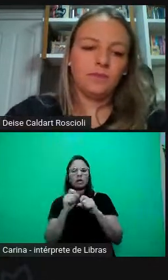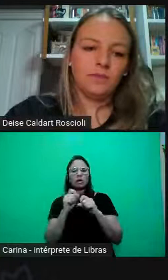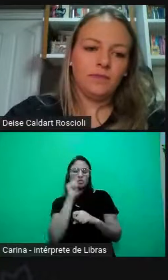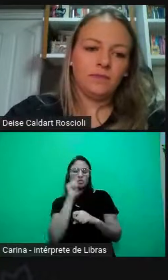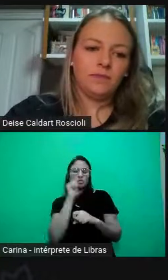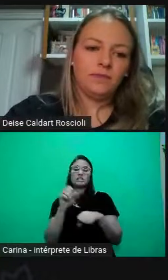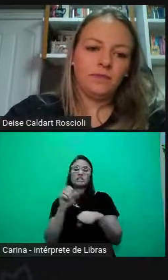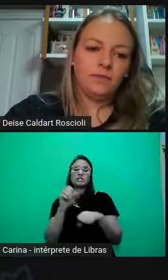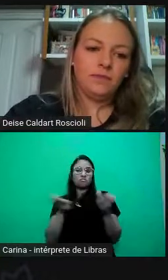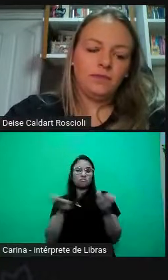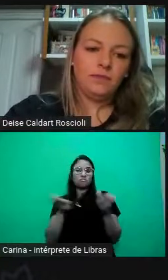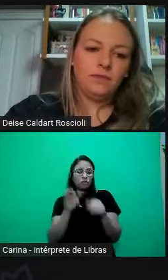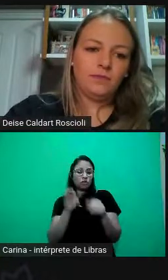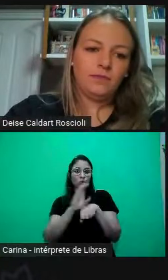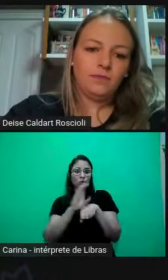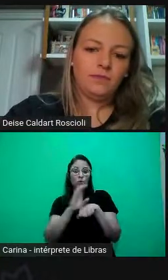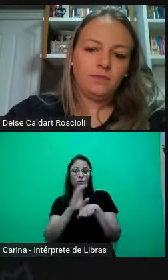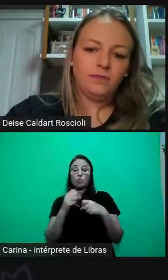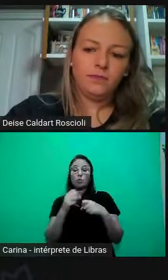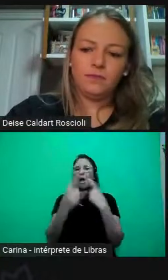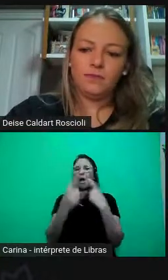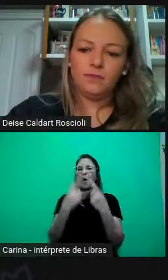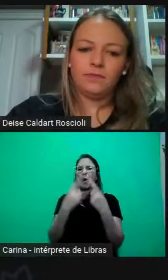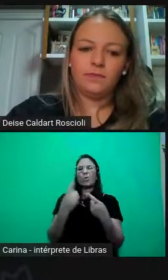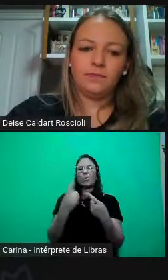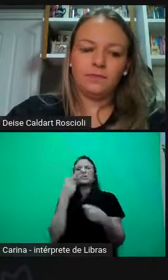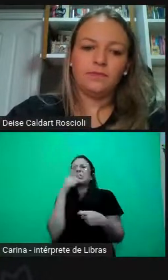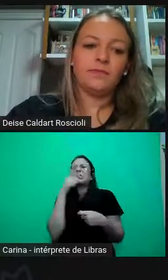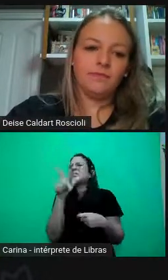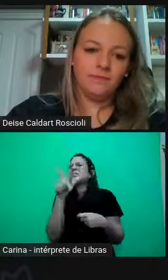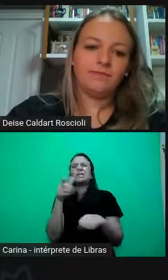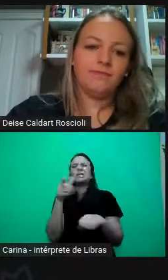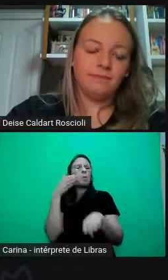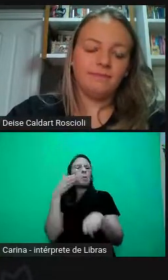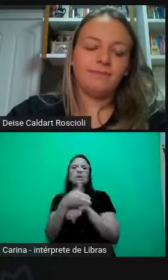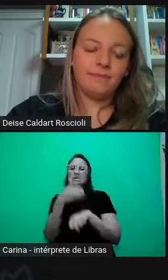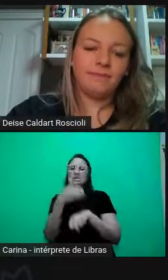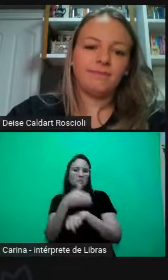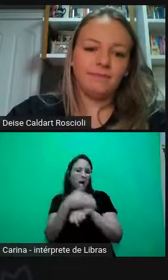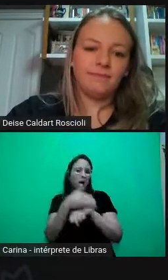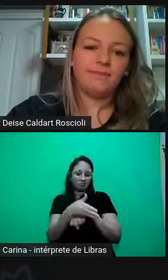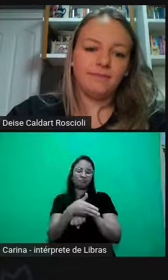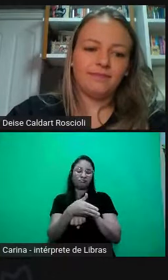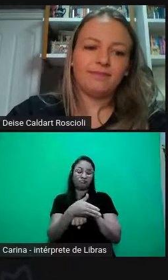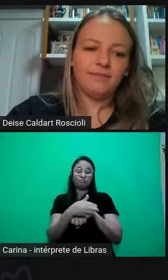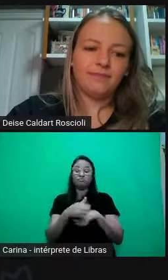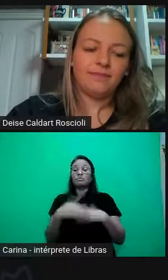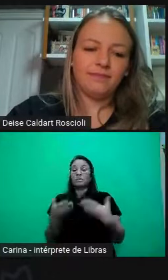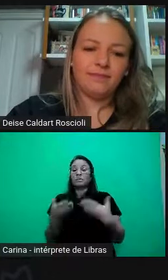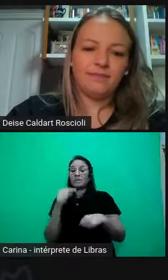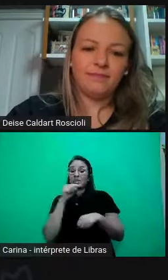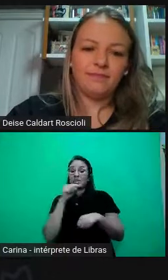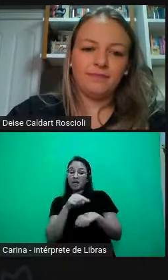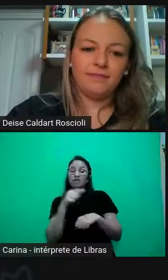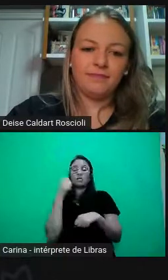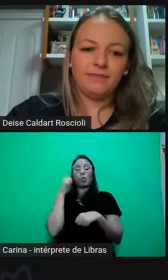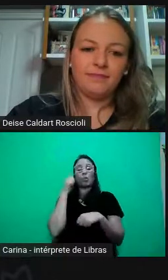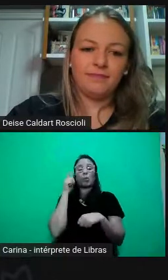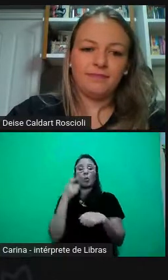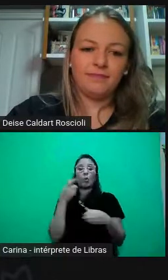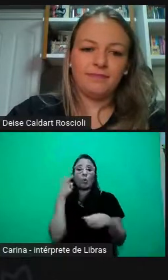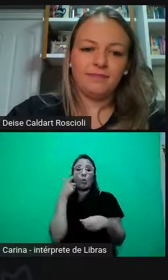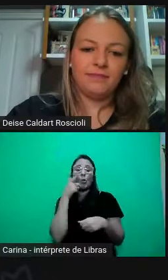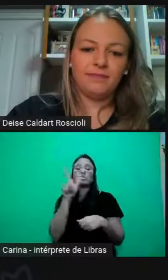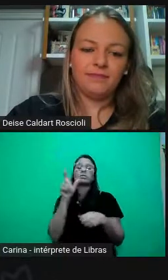várias outras ficaram para trás, várias outras não conseguiram nem chegar. E essas que chegam, elas vão ao longo da sua formação